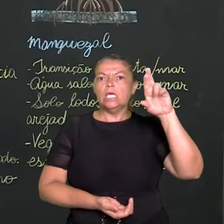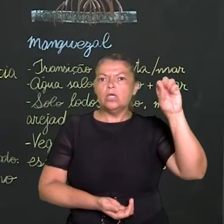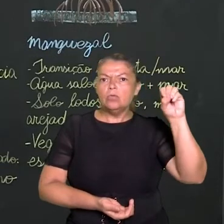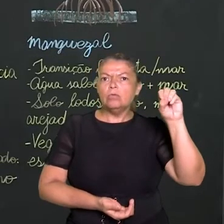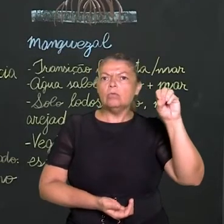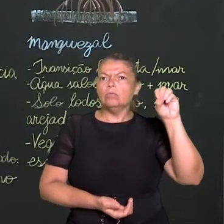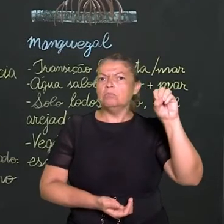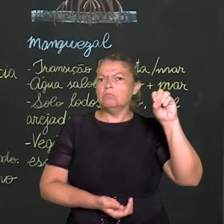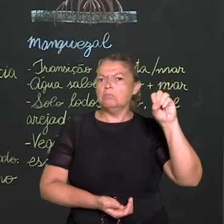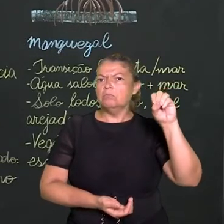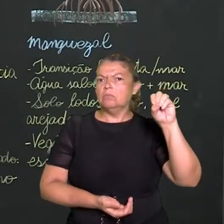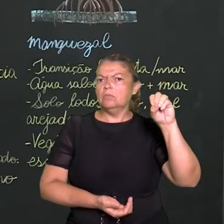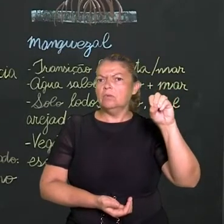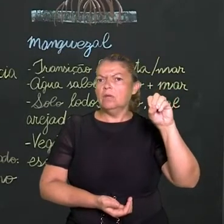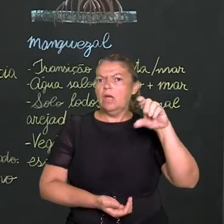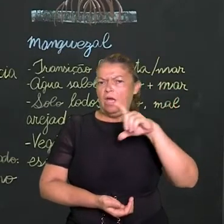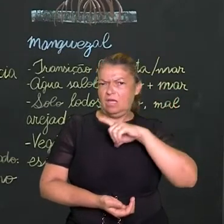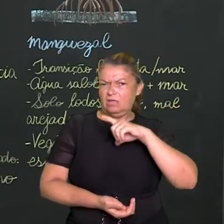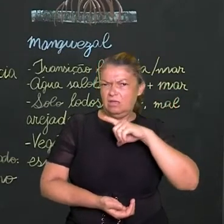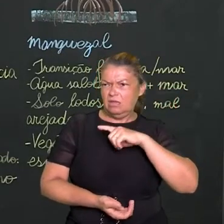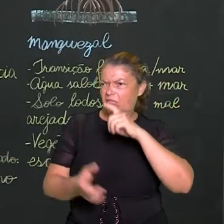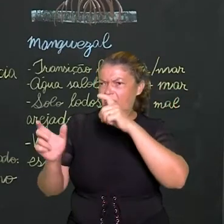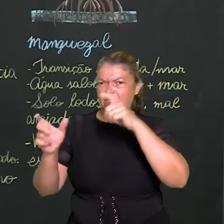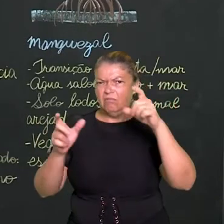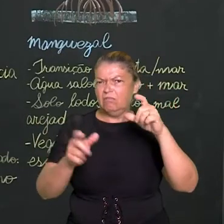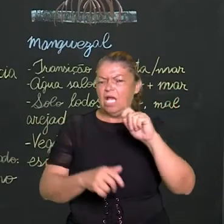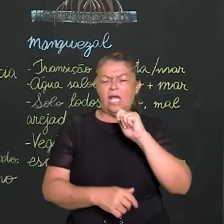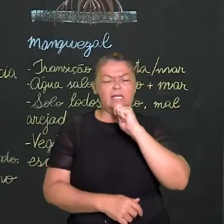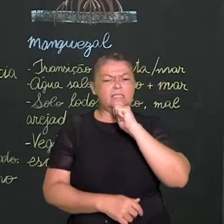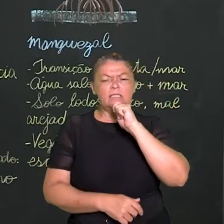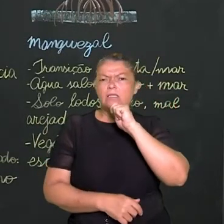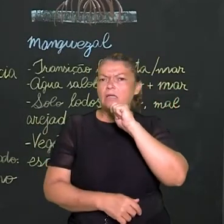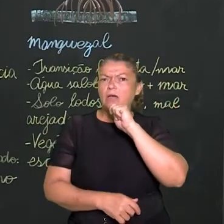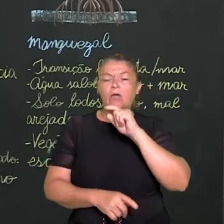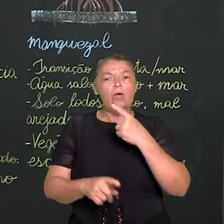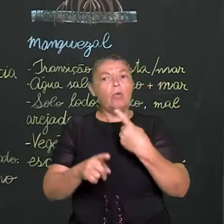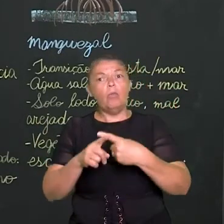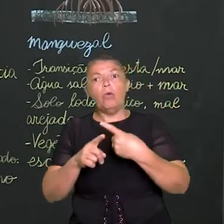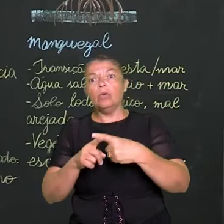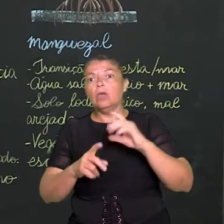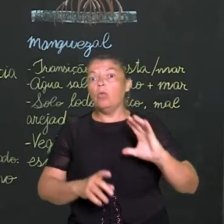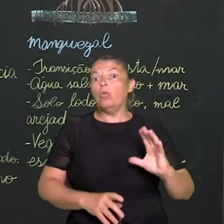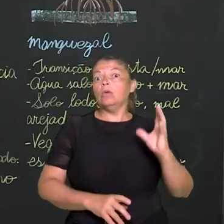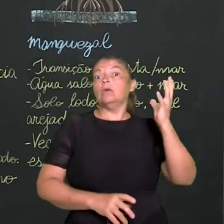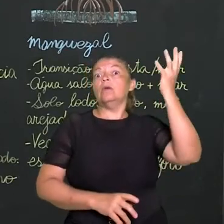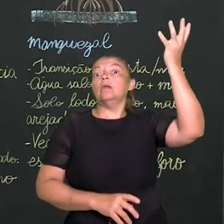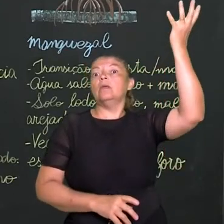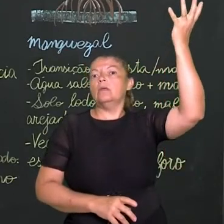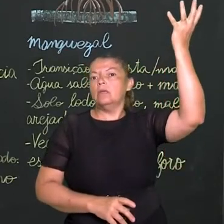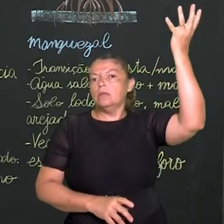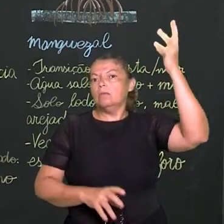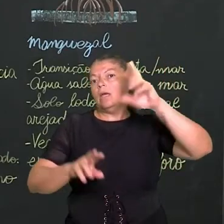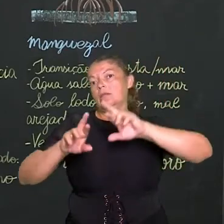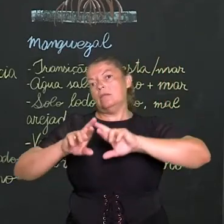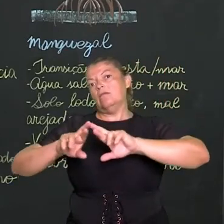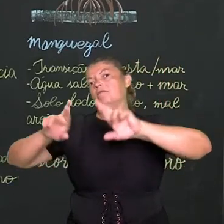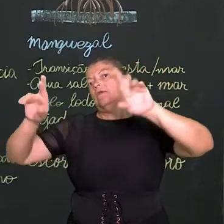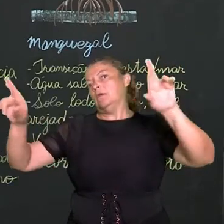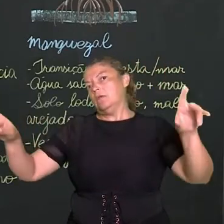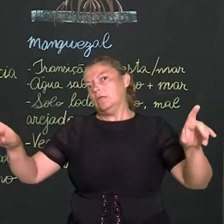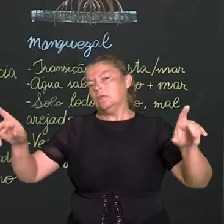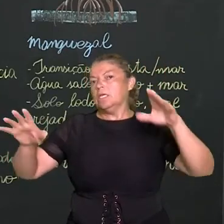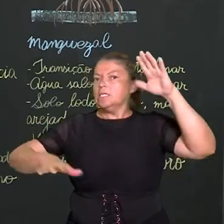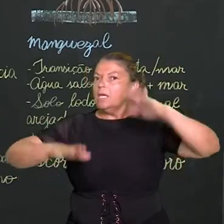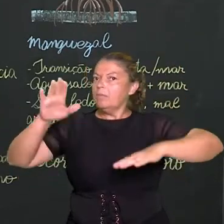Porque eles vão estar presentes ao longo de toda a costa do nosso país. Logo, o seu clima, ele vai variar um pouco, de acordo